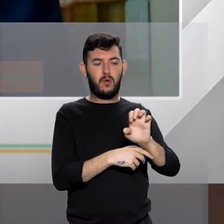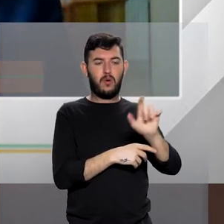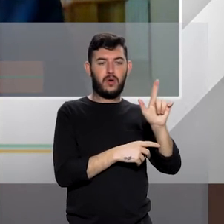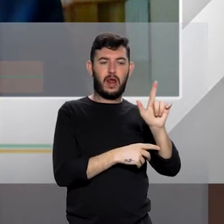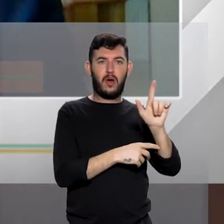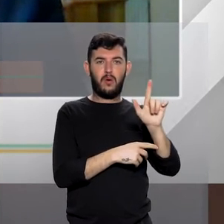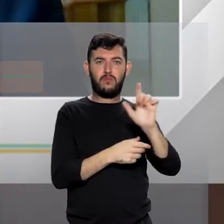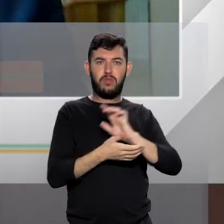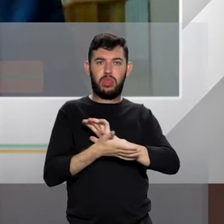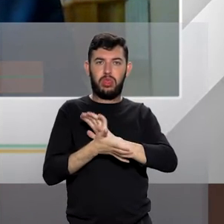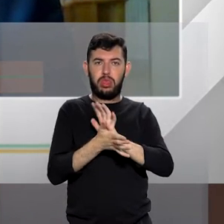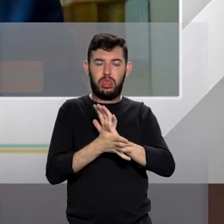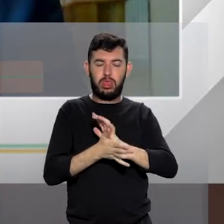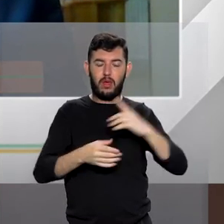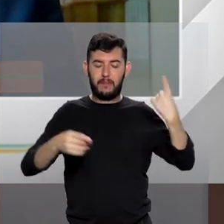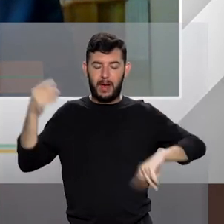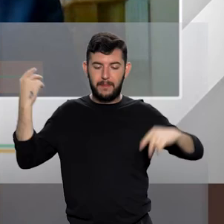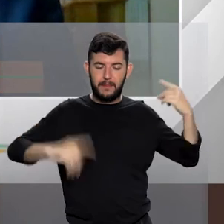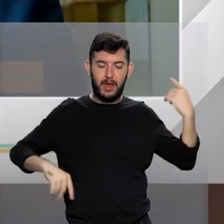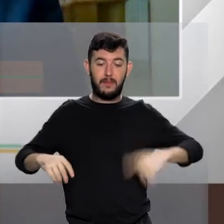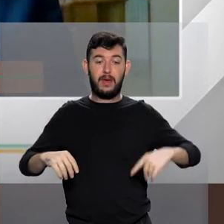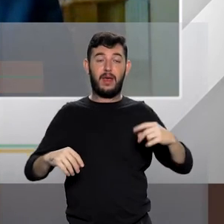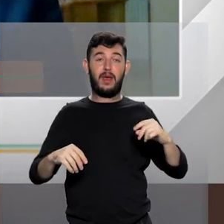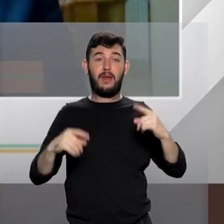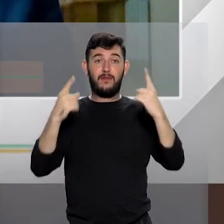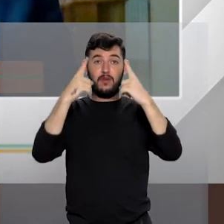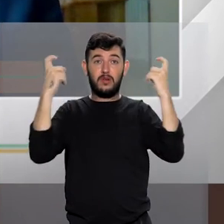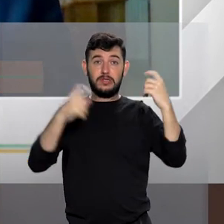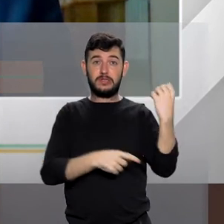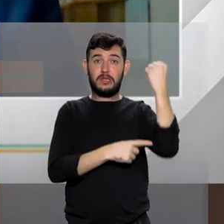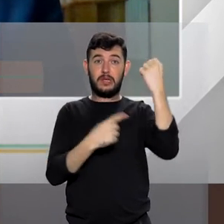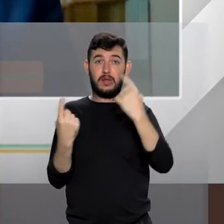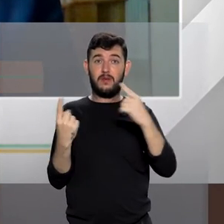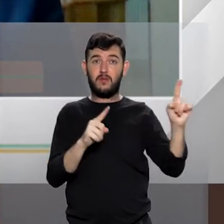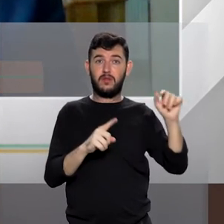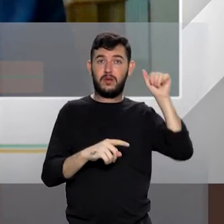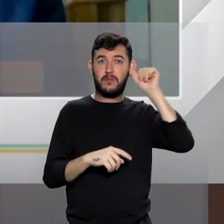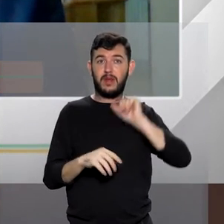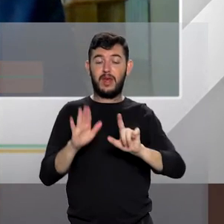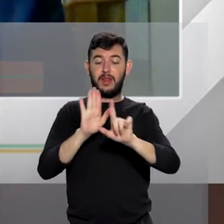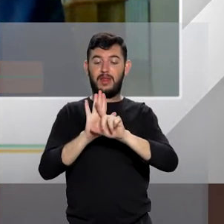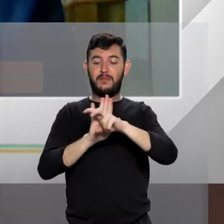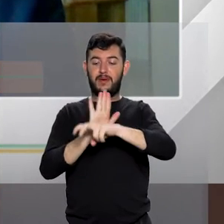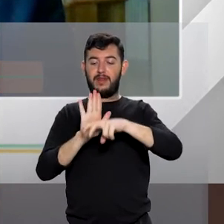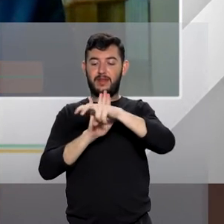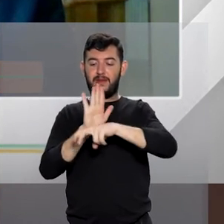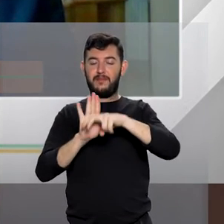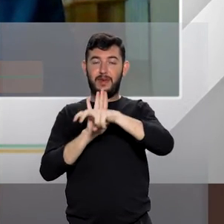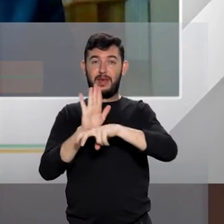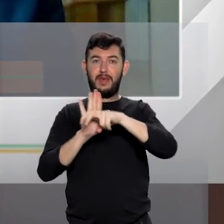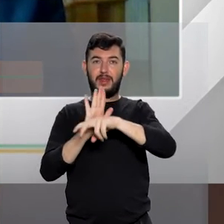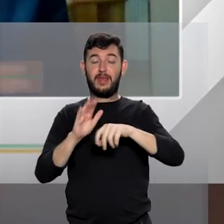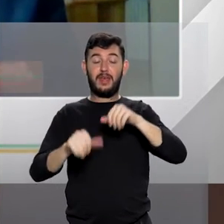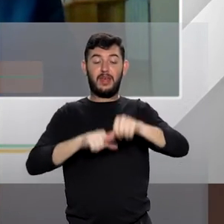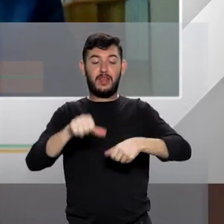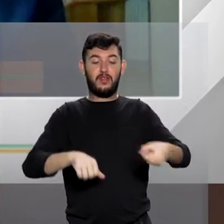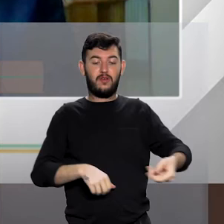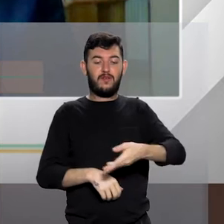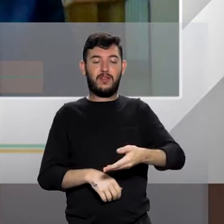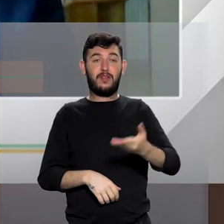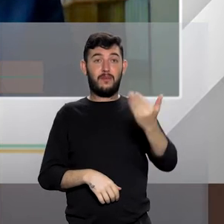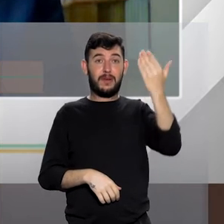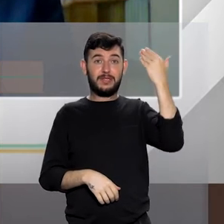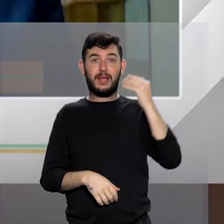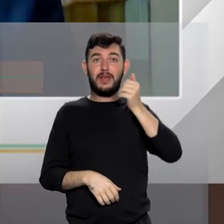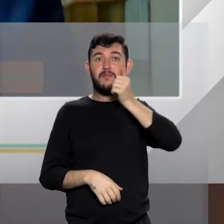sexual, enfim. A Lei Maria da Penha, ela inovou. Antes da Lei Maria da Penha, lesão corporal de marido contra a mulher, a mulher podia pedir para arquivar e